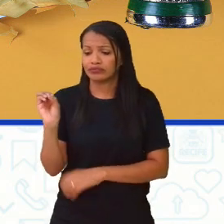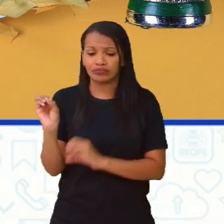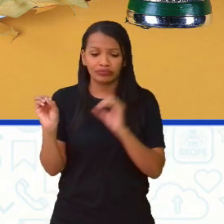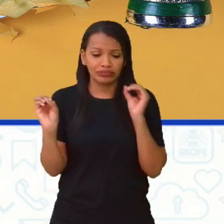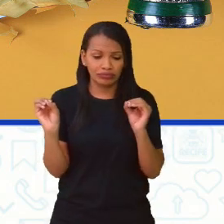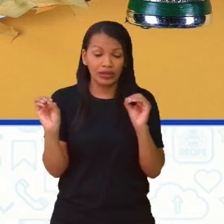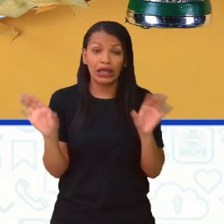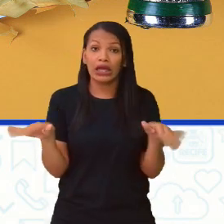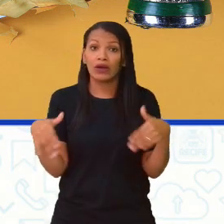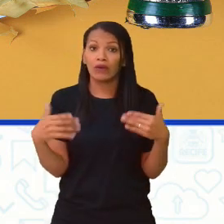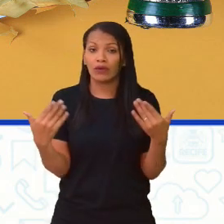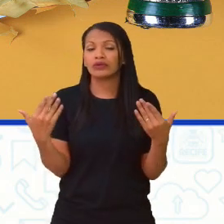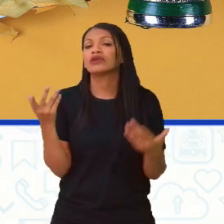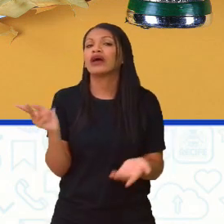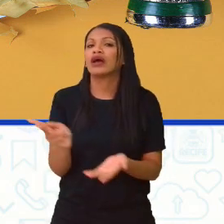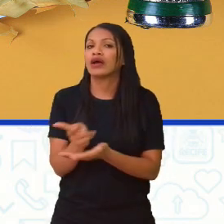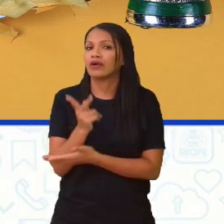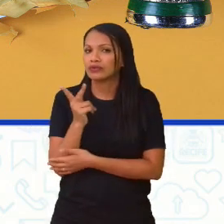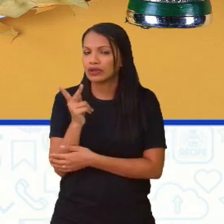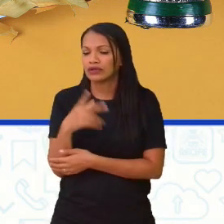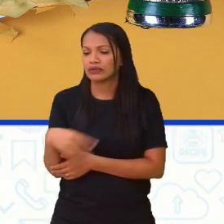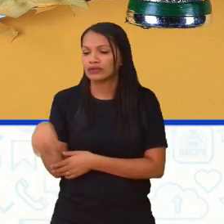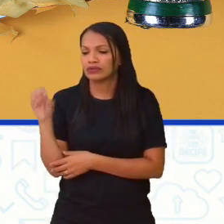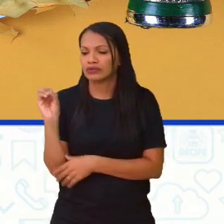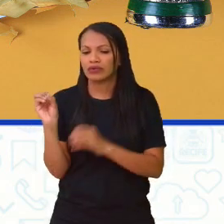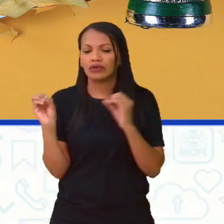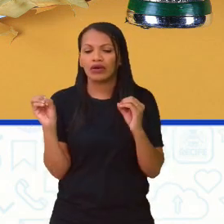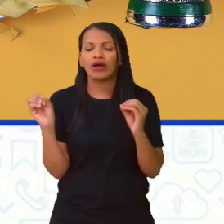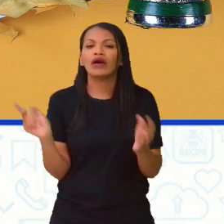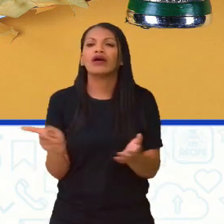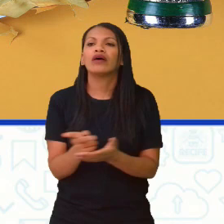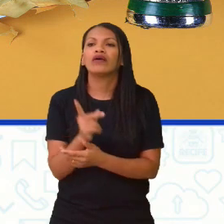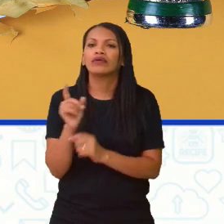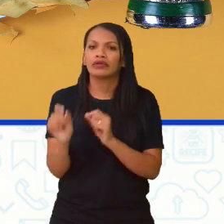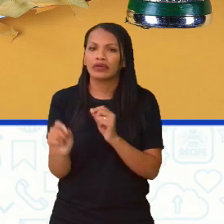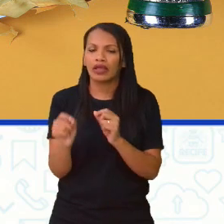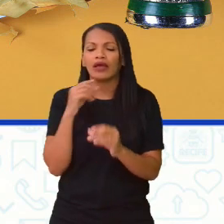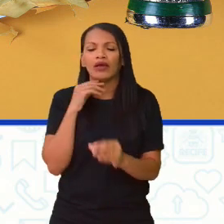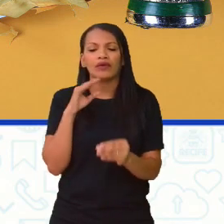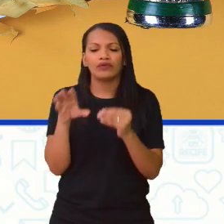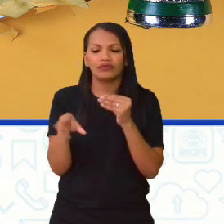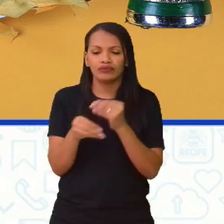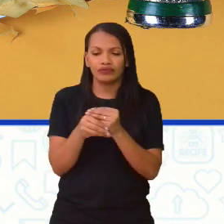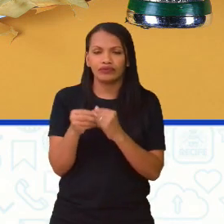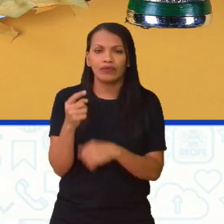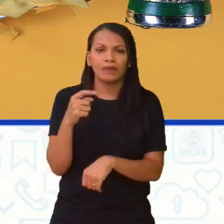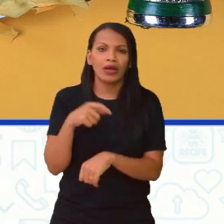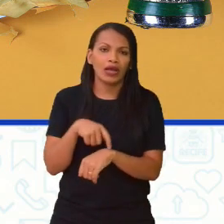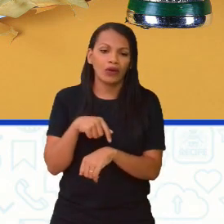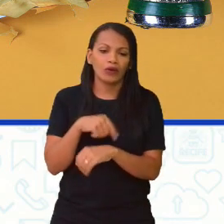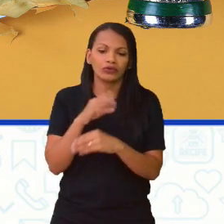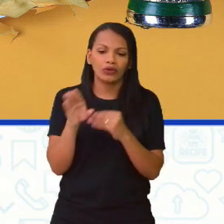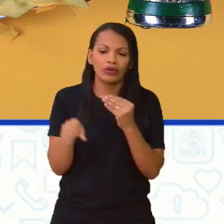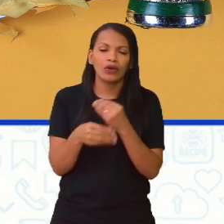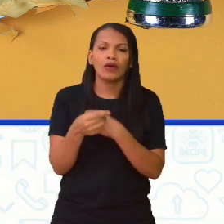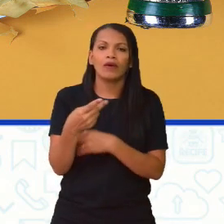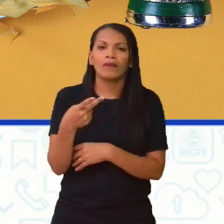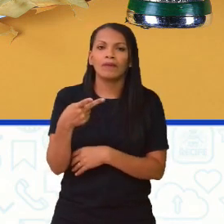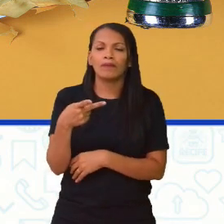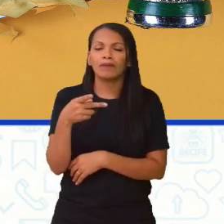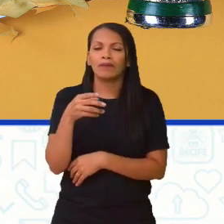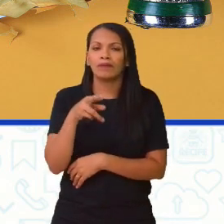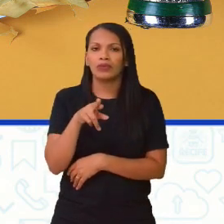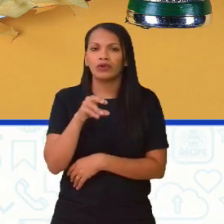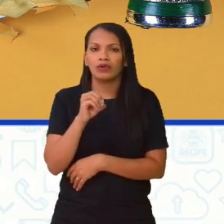acontece empate e o jogo é de mata-mata, há o quê? Prorrogação, porque precisa sair um vencedor